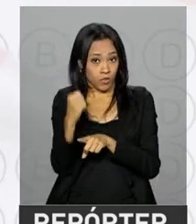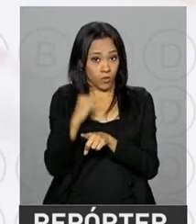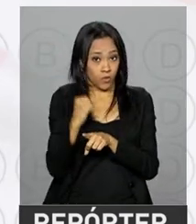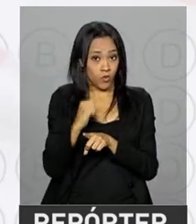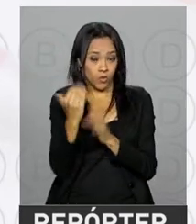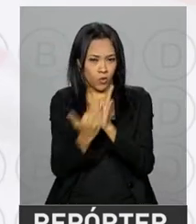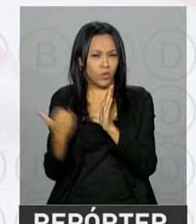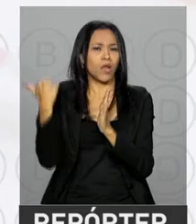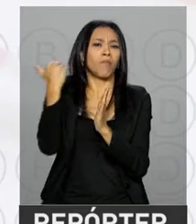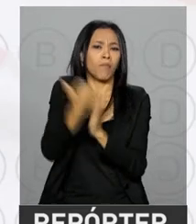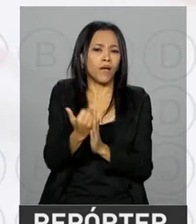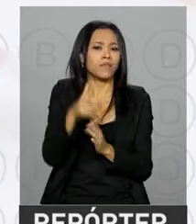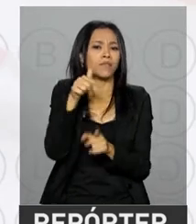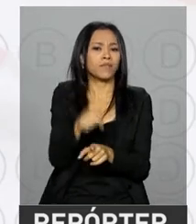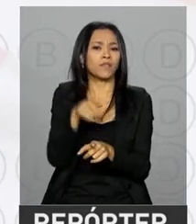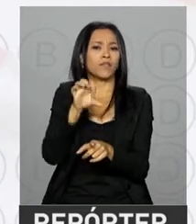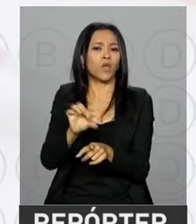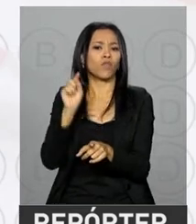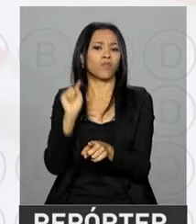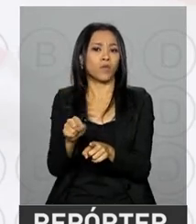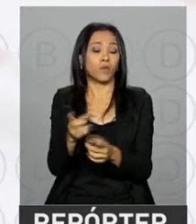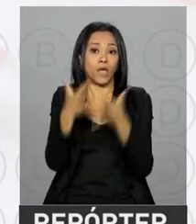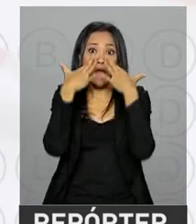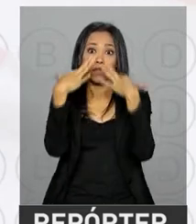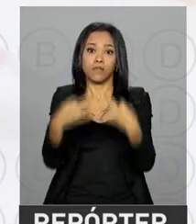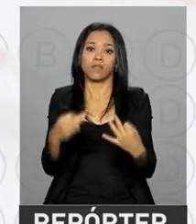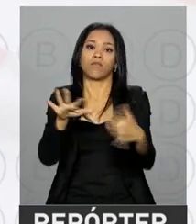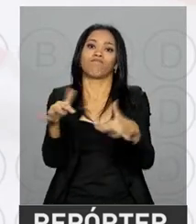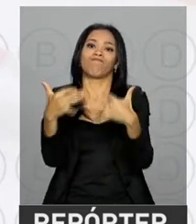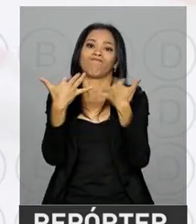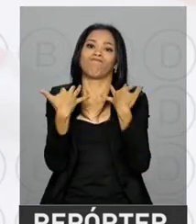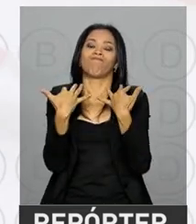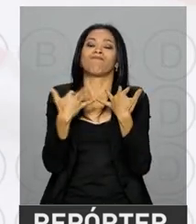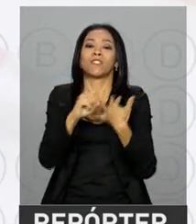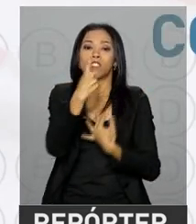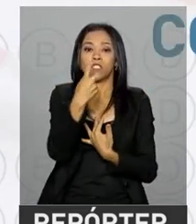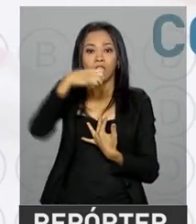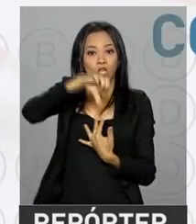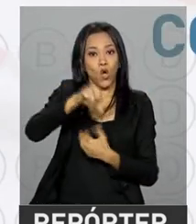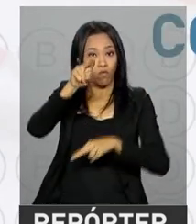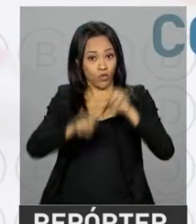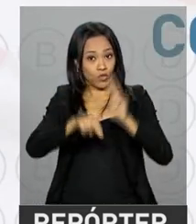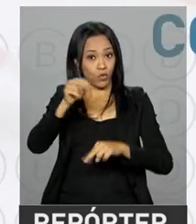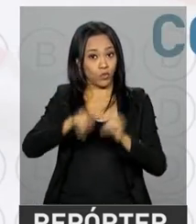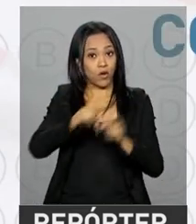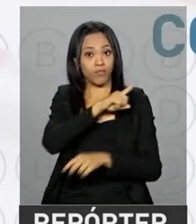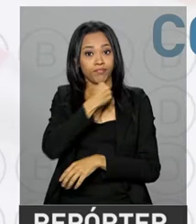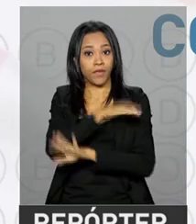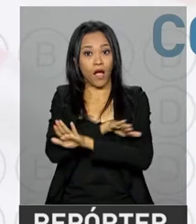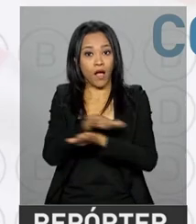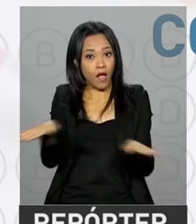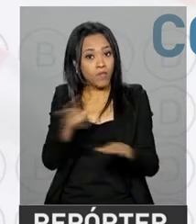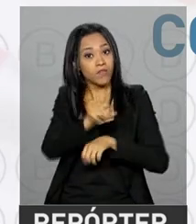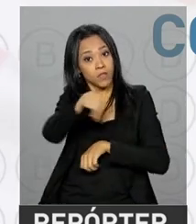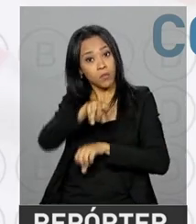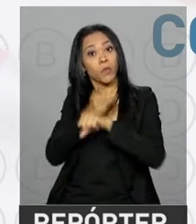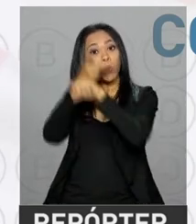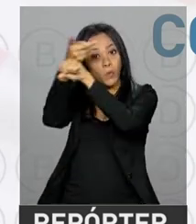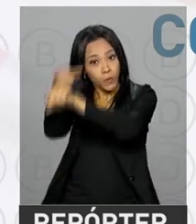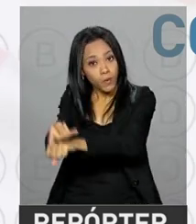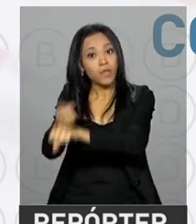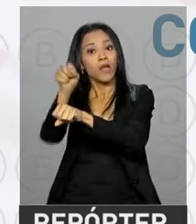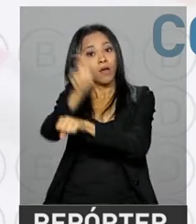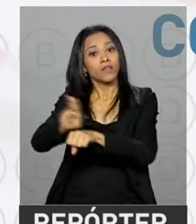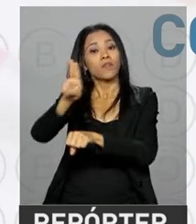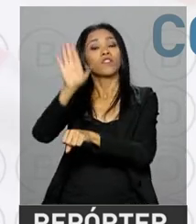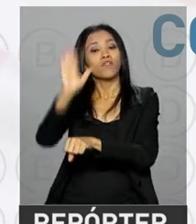ultrapassa 79 mil. E atenção estudante, termina em 19 de junho o prazo para procurar a instituição de ensino para